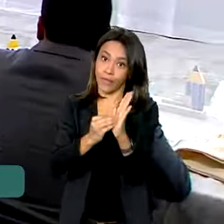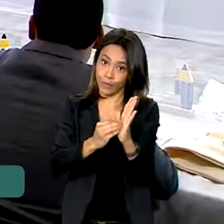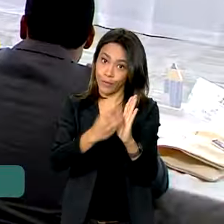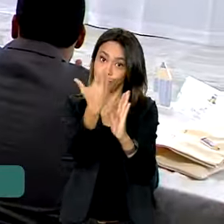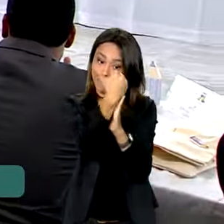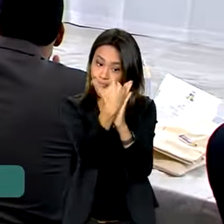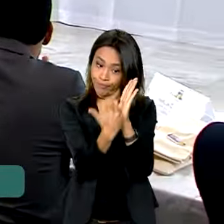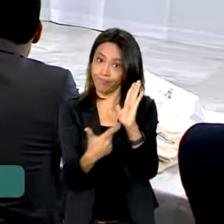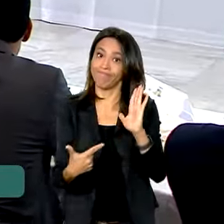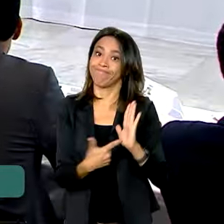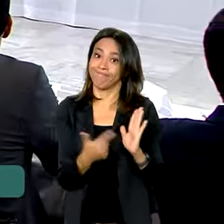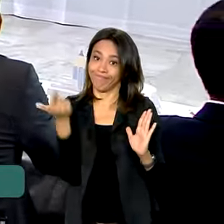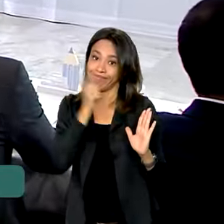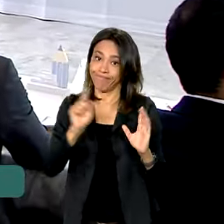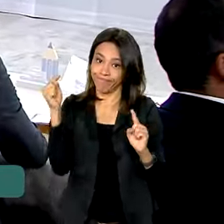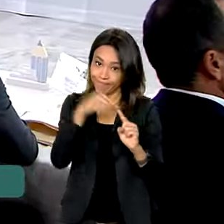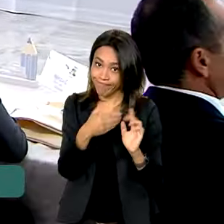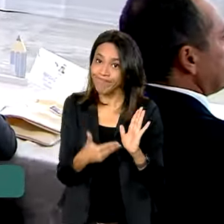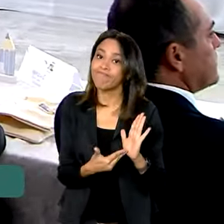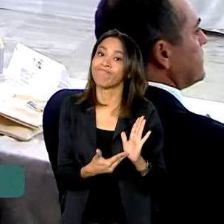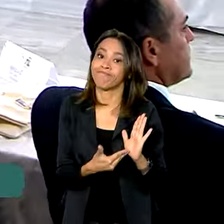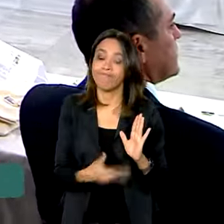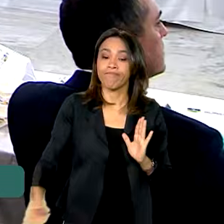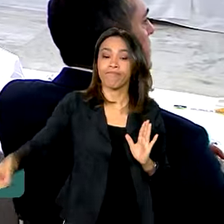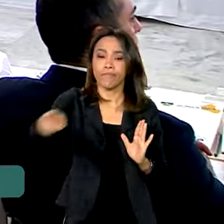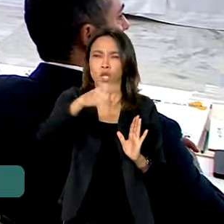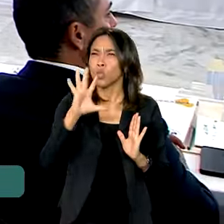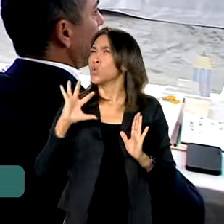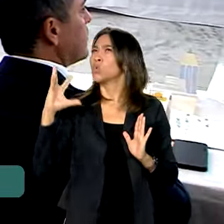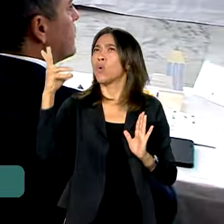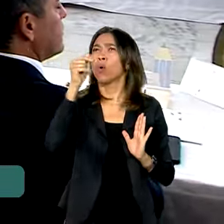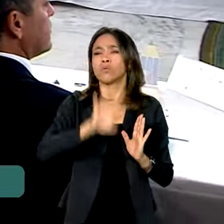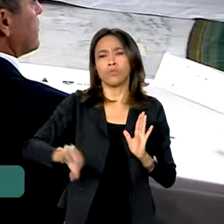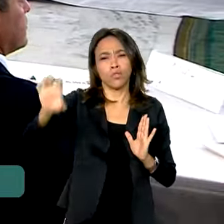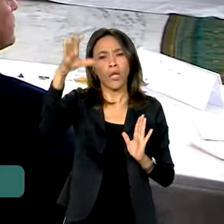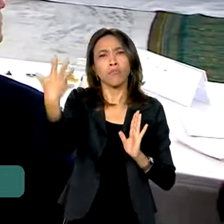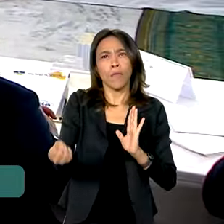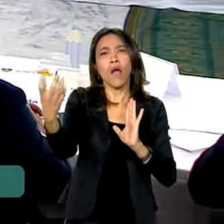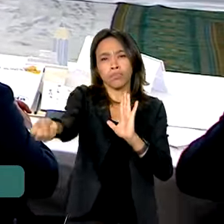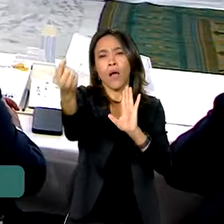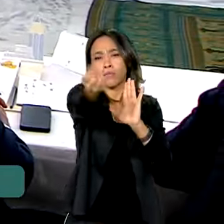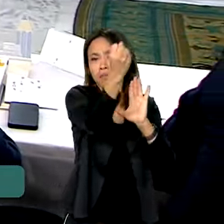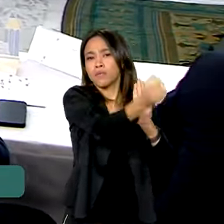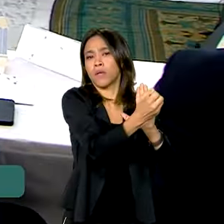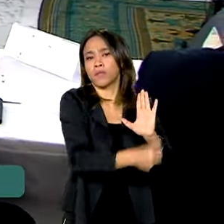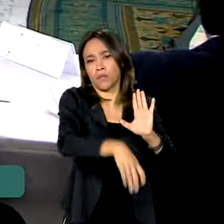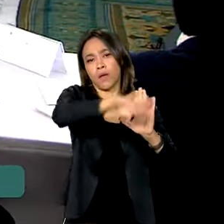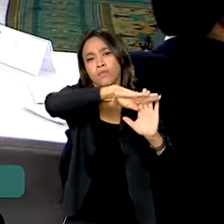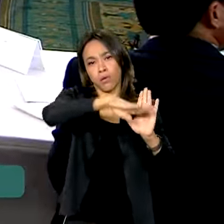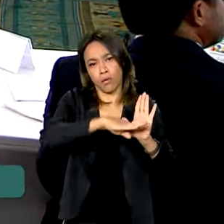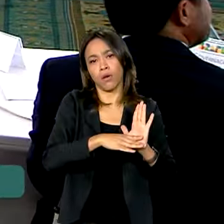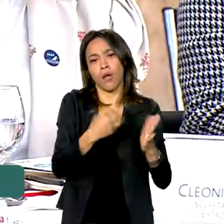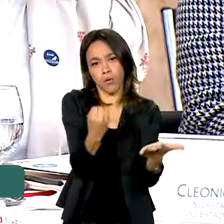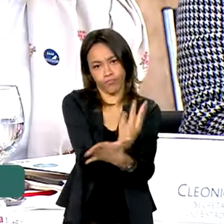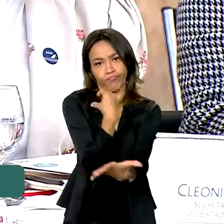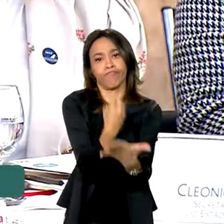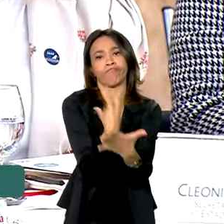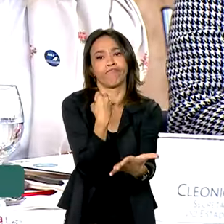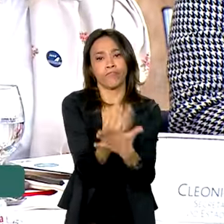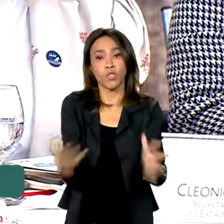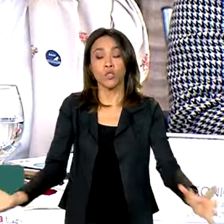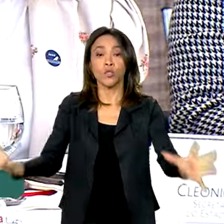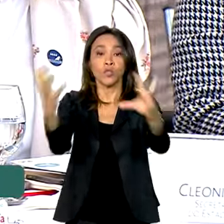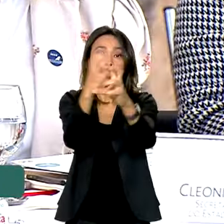O compromisso nacional teve adesão de todos os estados e de 5.558 municípios, no